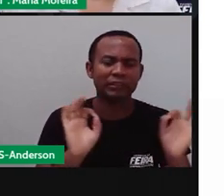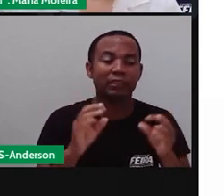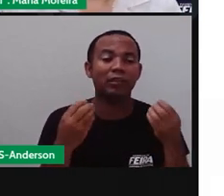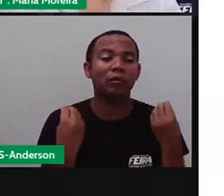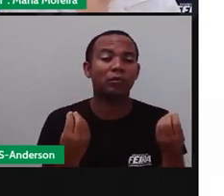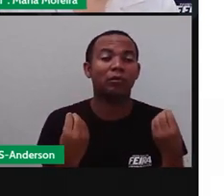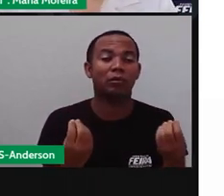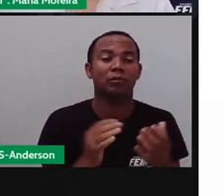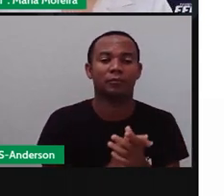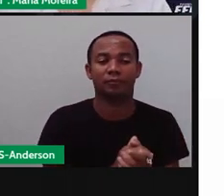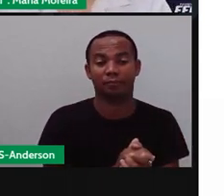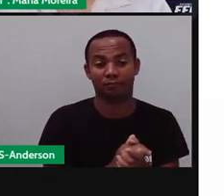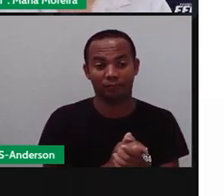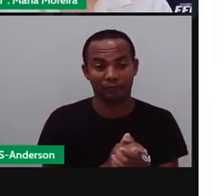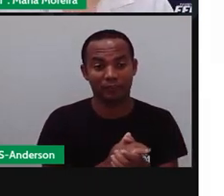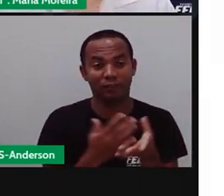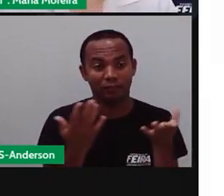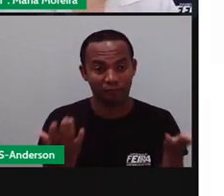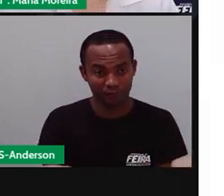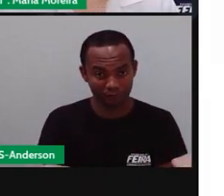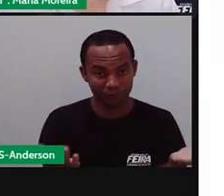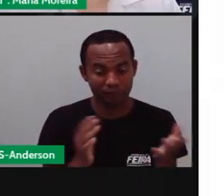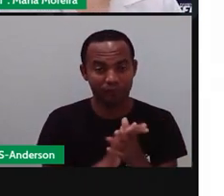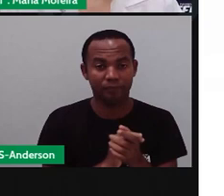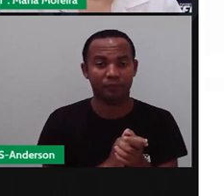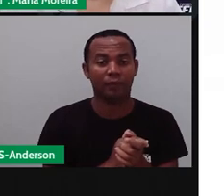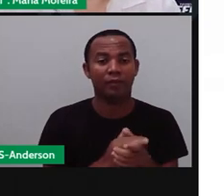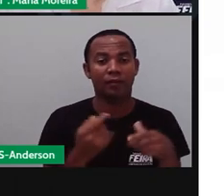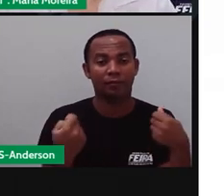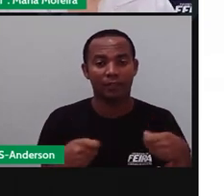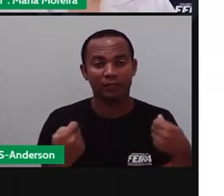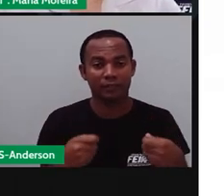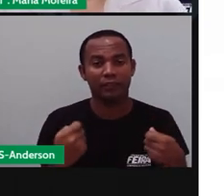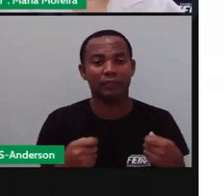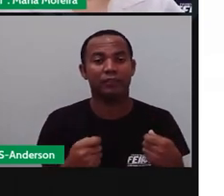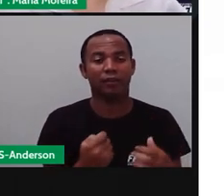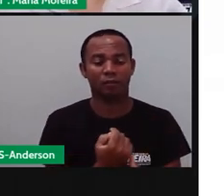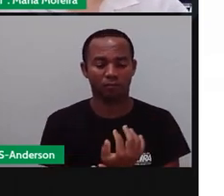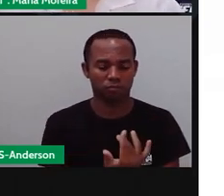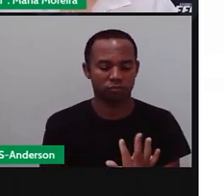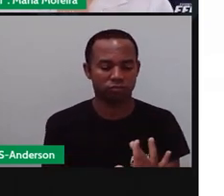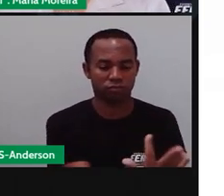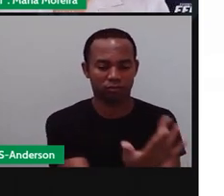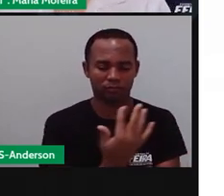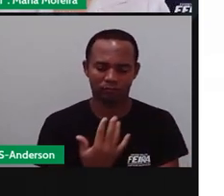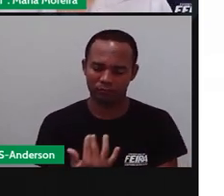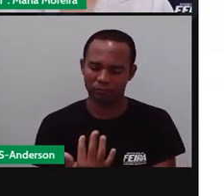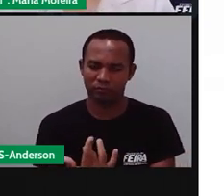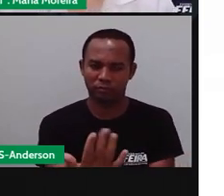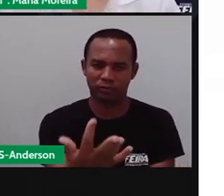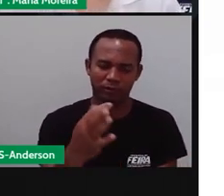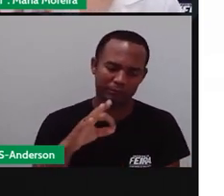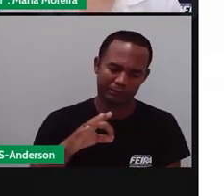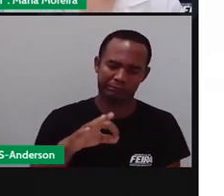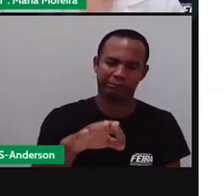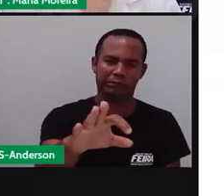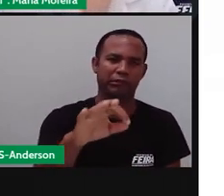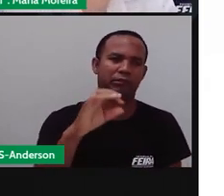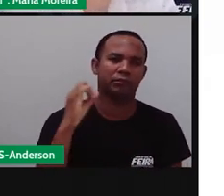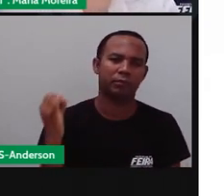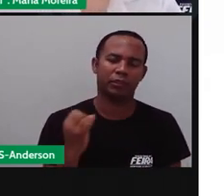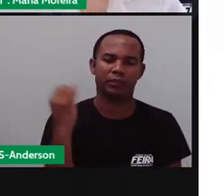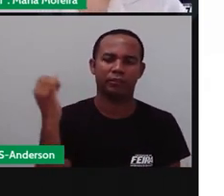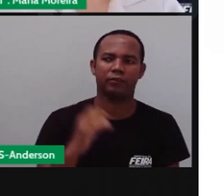nasce e se nascer não dá. Porque se a gente planta em um solo ruim, ele não vai nascer. E aí, a vai ficar o quê?